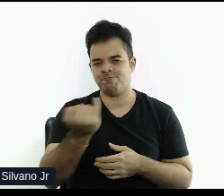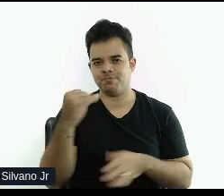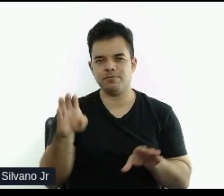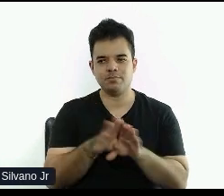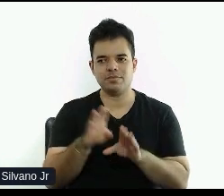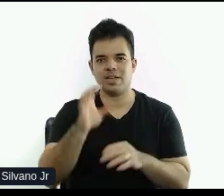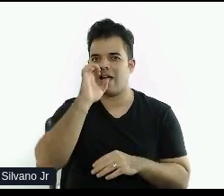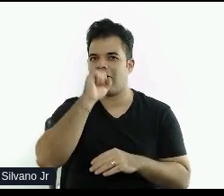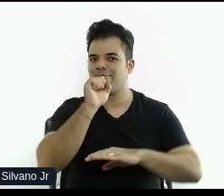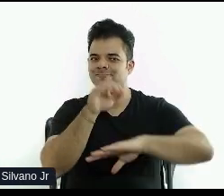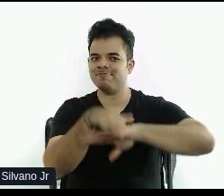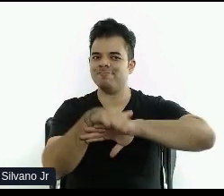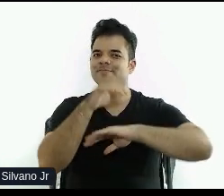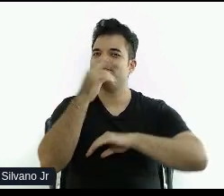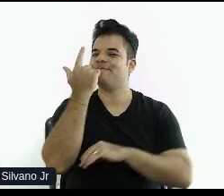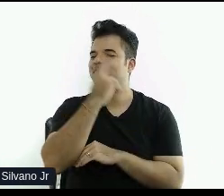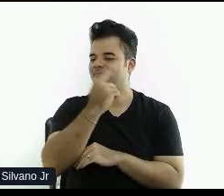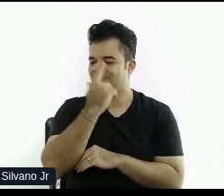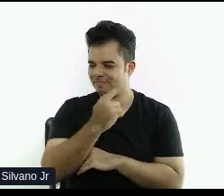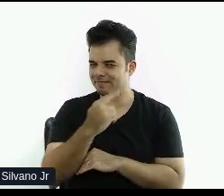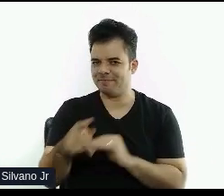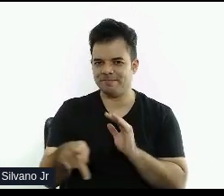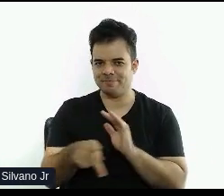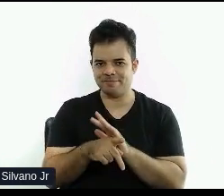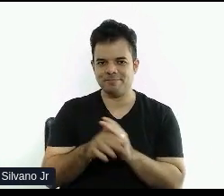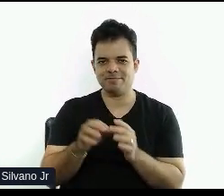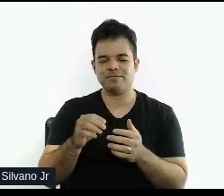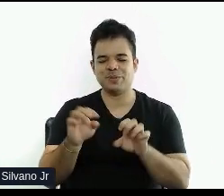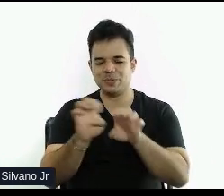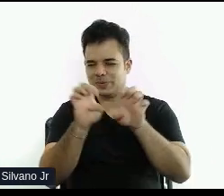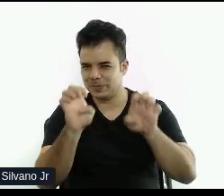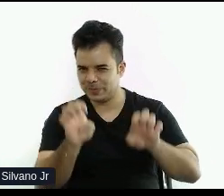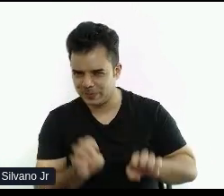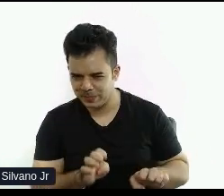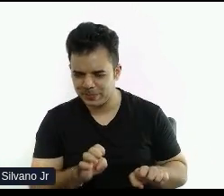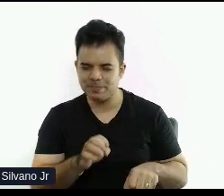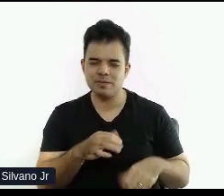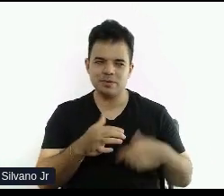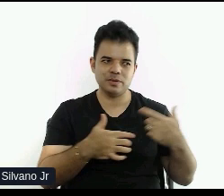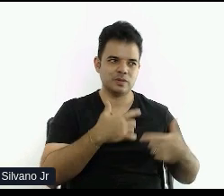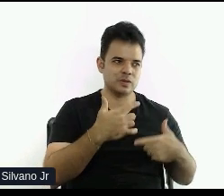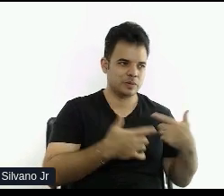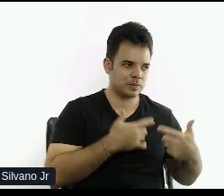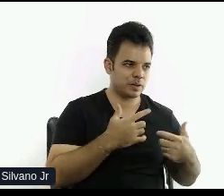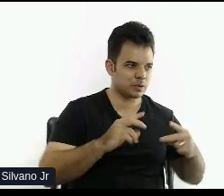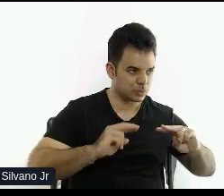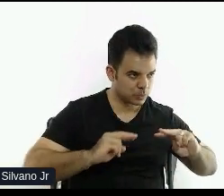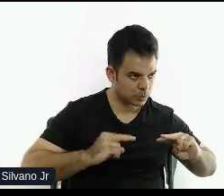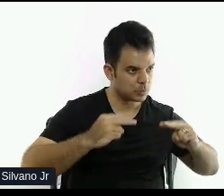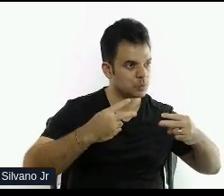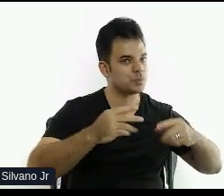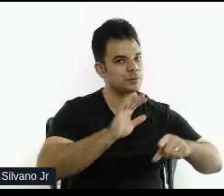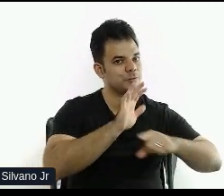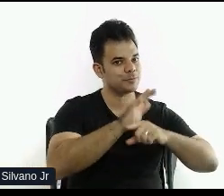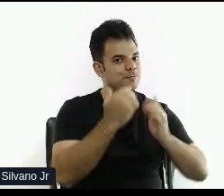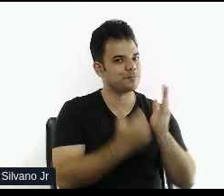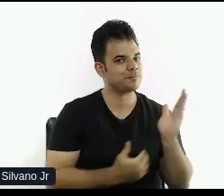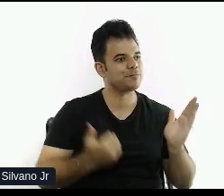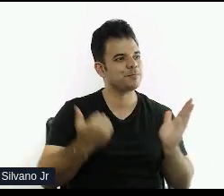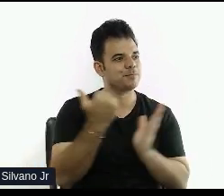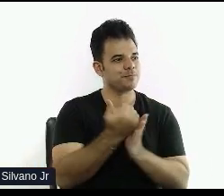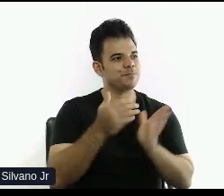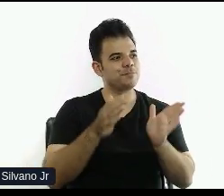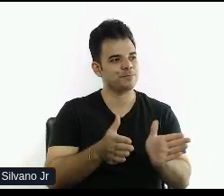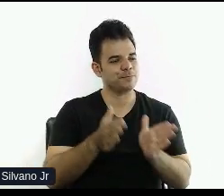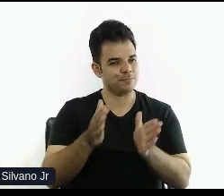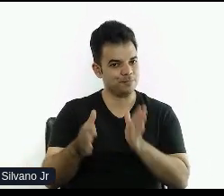em relação à estrutura, ao tempo de trabalho. Então, acho que ajuda muito mais pensar nesse processo antes. E